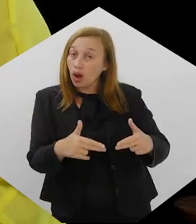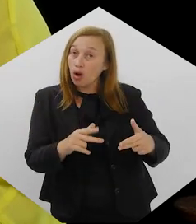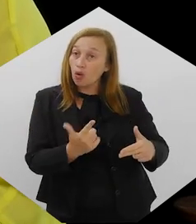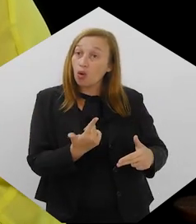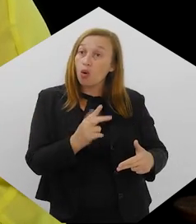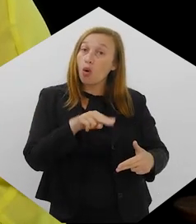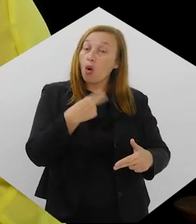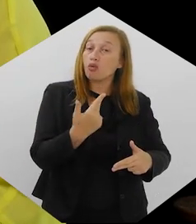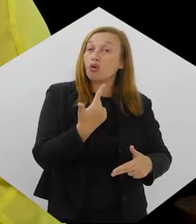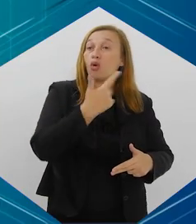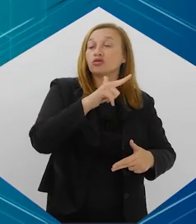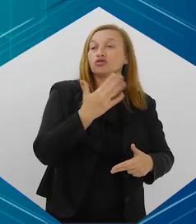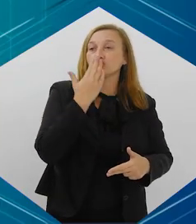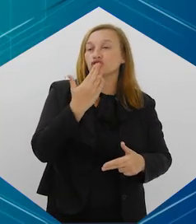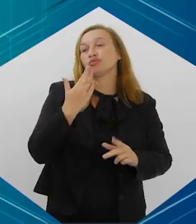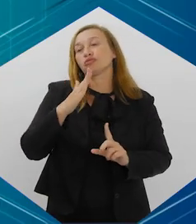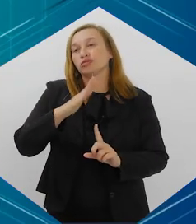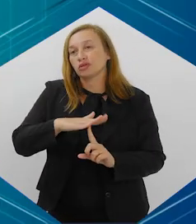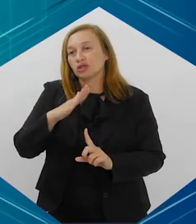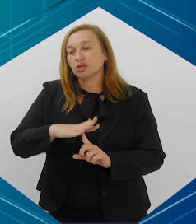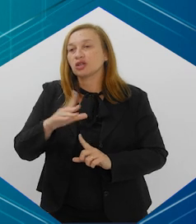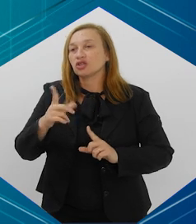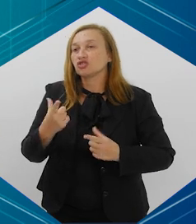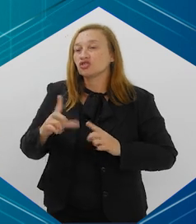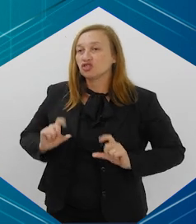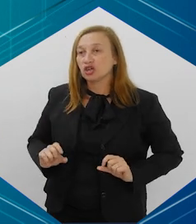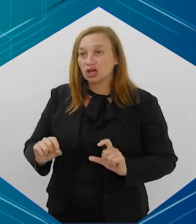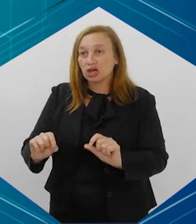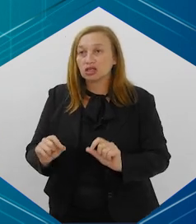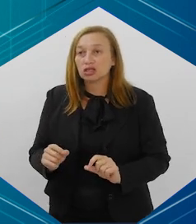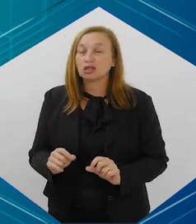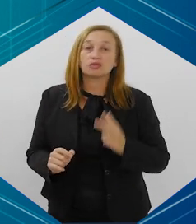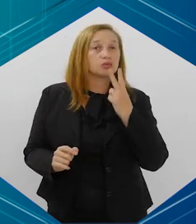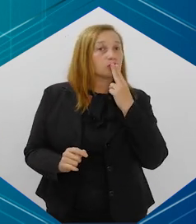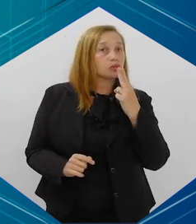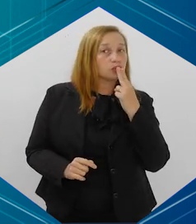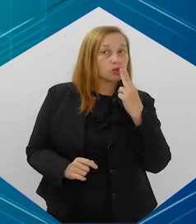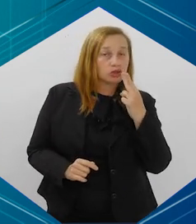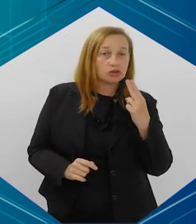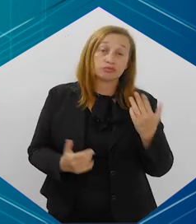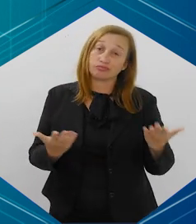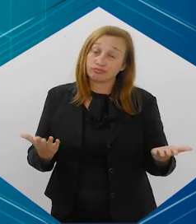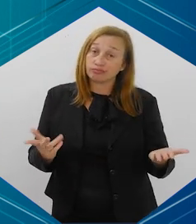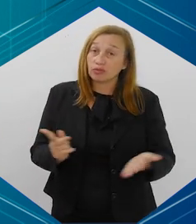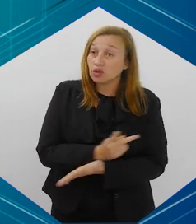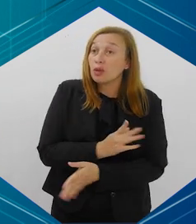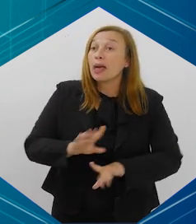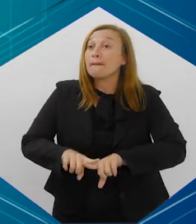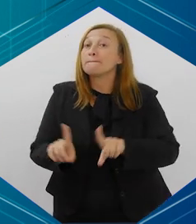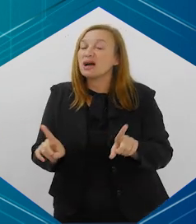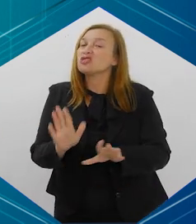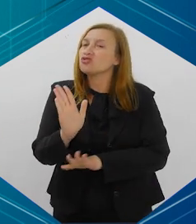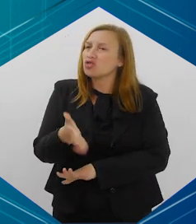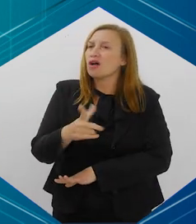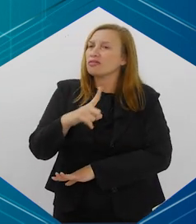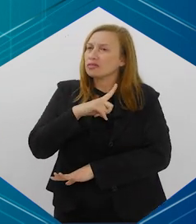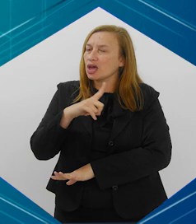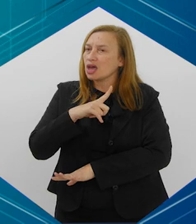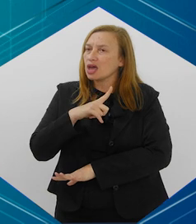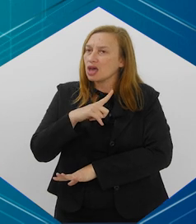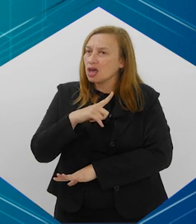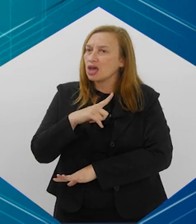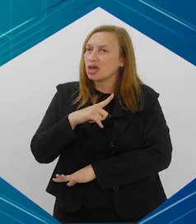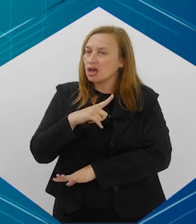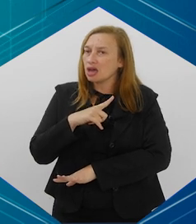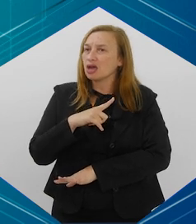mesma forma, ou outros tipos de câncer, da mesma forma que o tabagismo tradicional levou. Mas a gente já